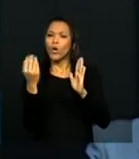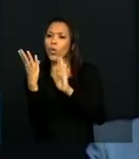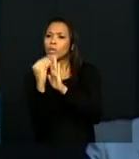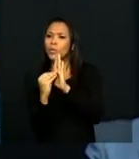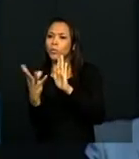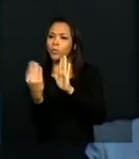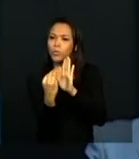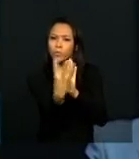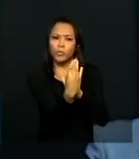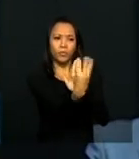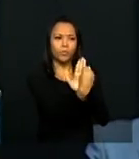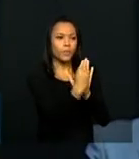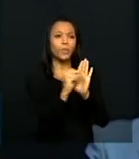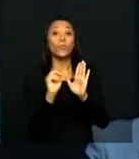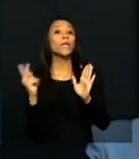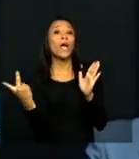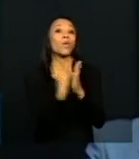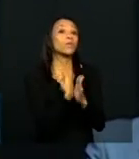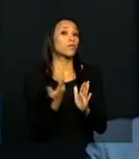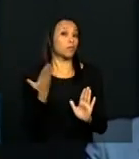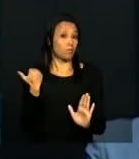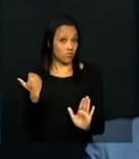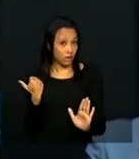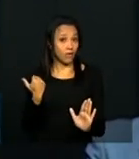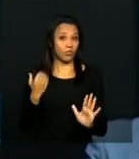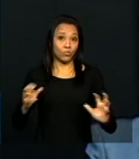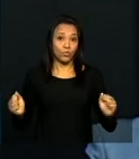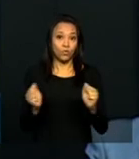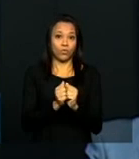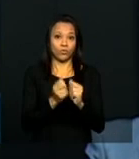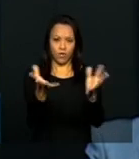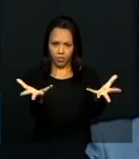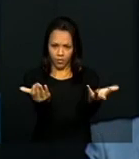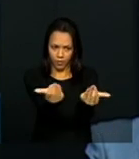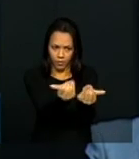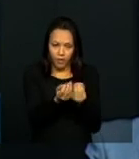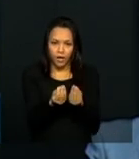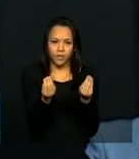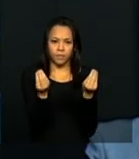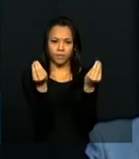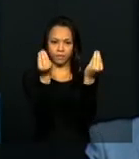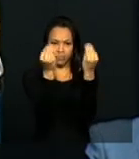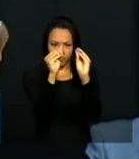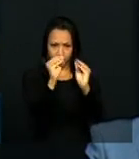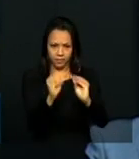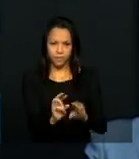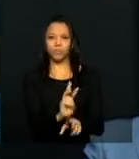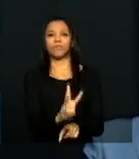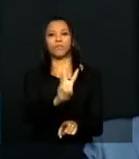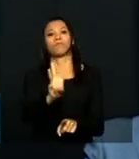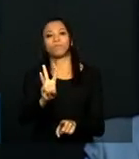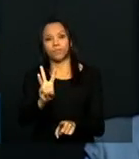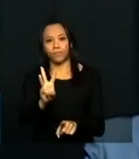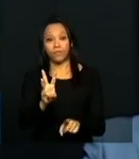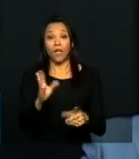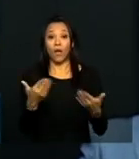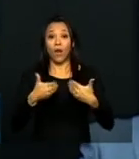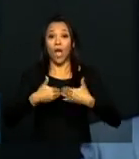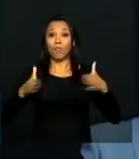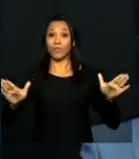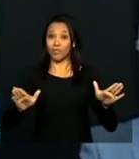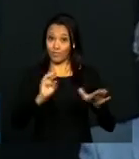compartilhar suas memórias daquele período com todos. Neste momento, abrimos o portal